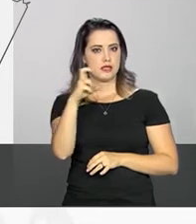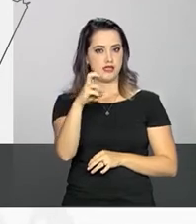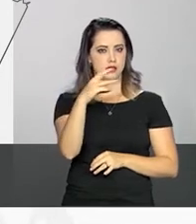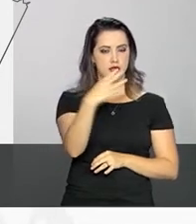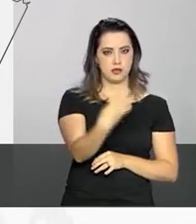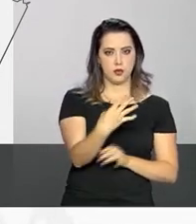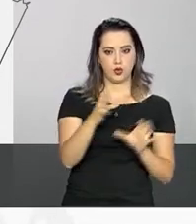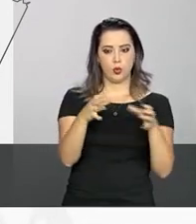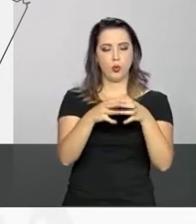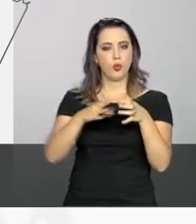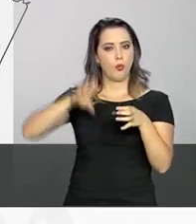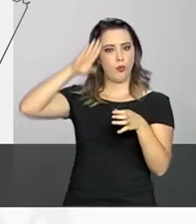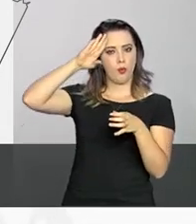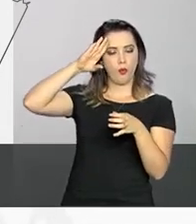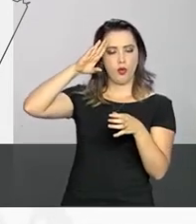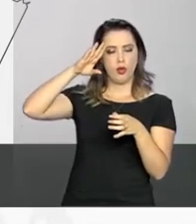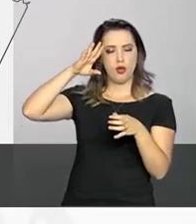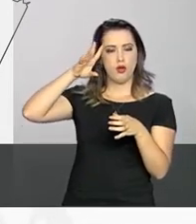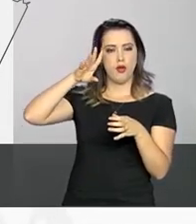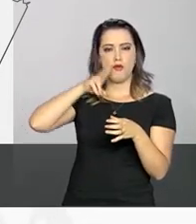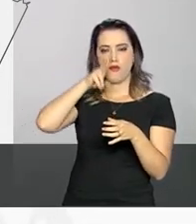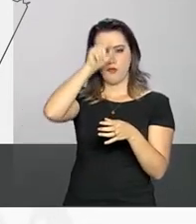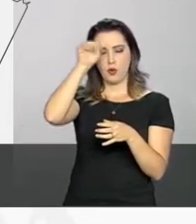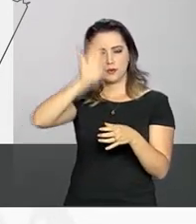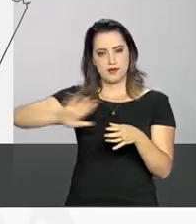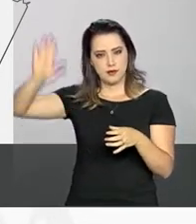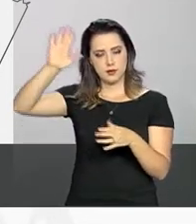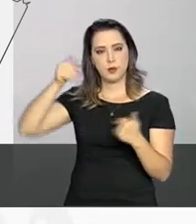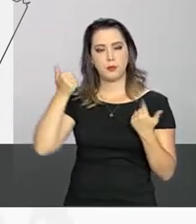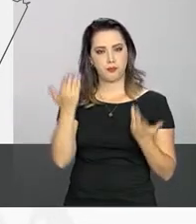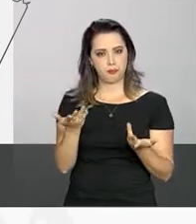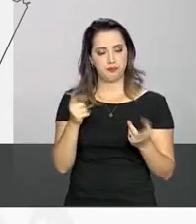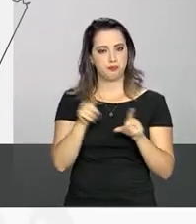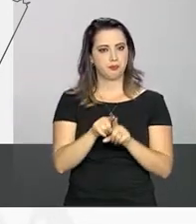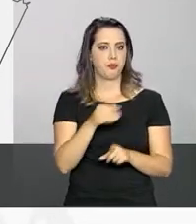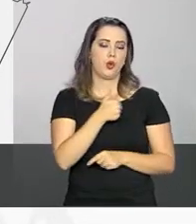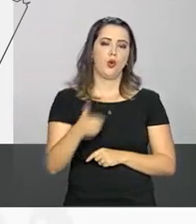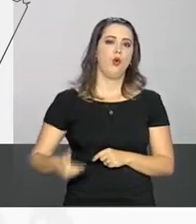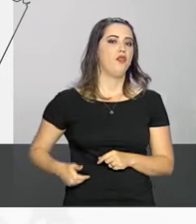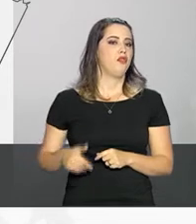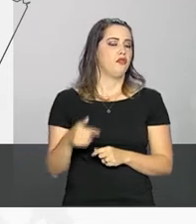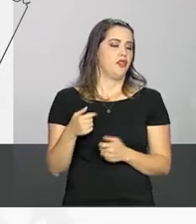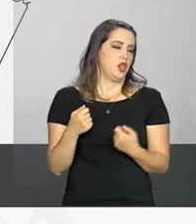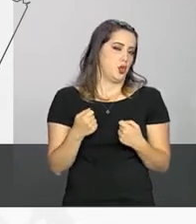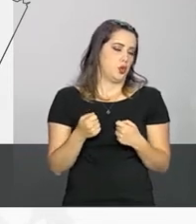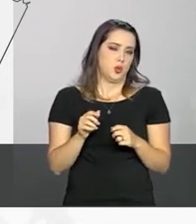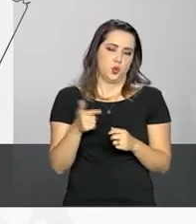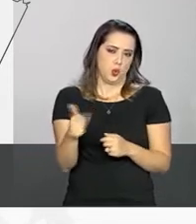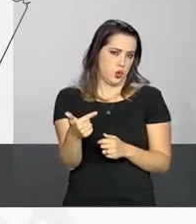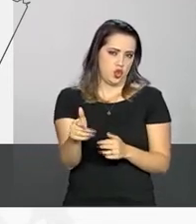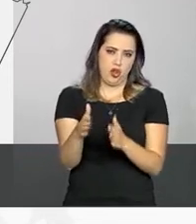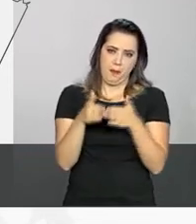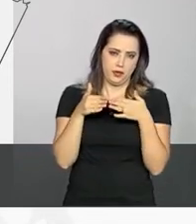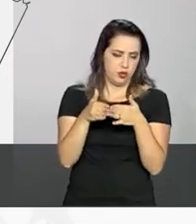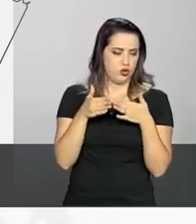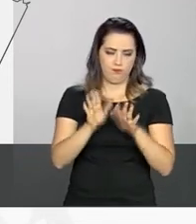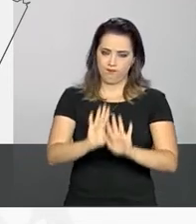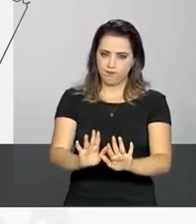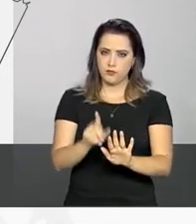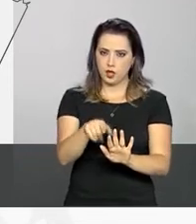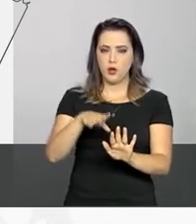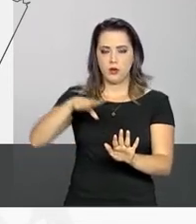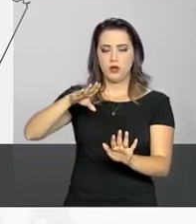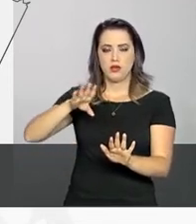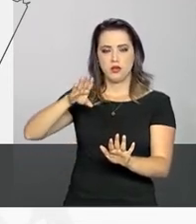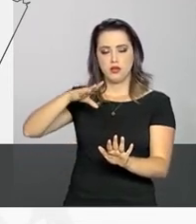Força Nacional. Como o governo do Estado não tinha solicitado até aqui que a Força Nacional